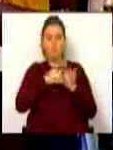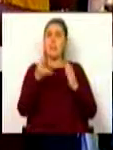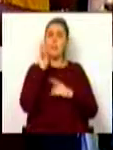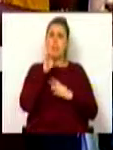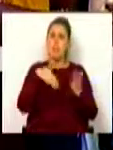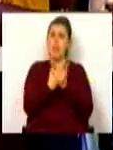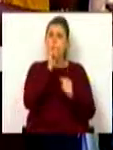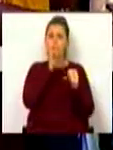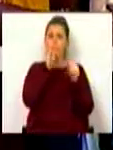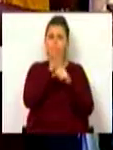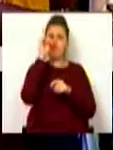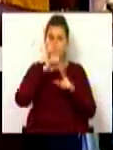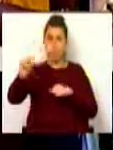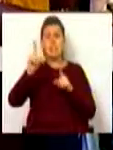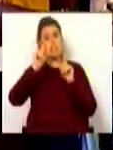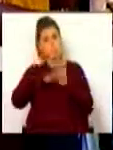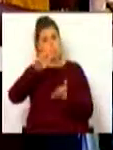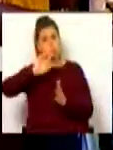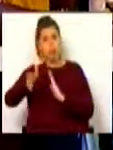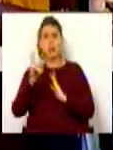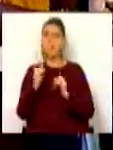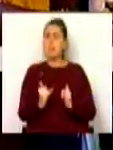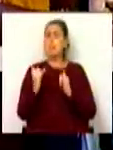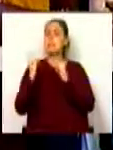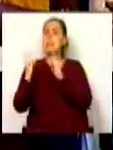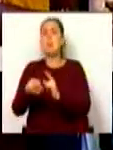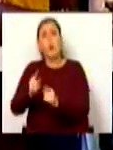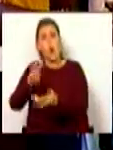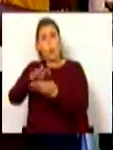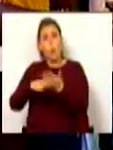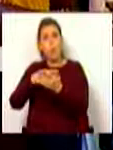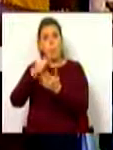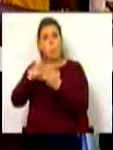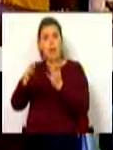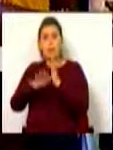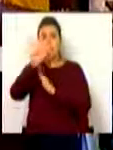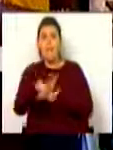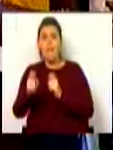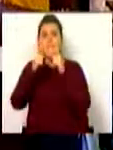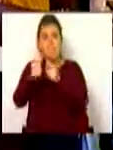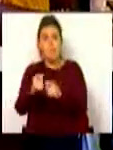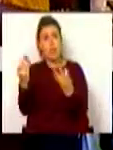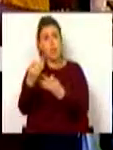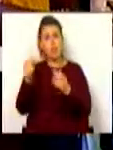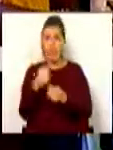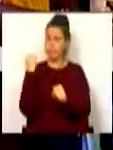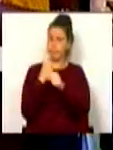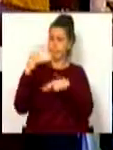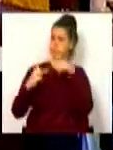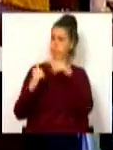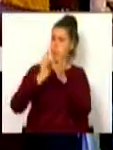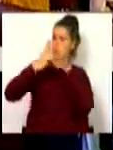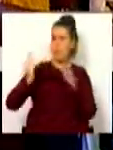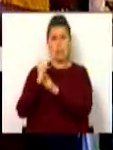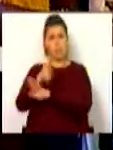que foi já aprovado, e antecede o, como deve ser, o Plano Nacional de Investimentos, onde as grandes obras, as grandes